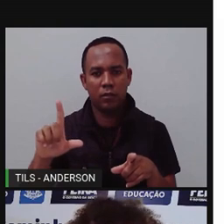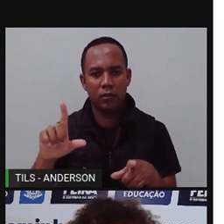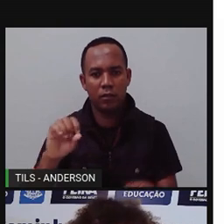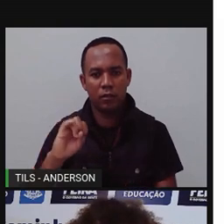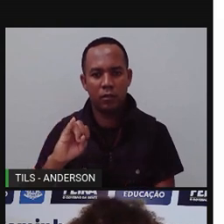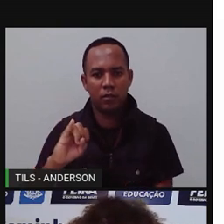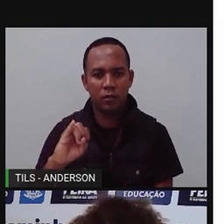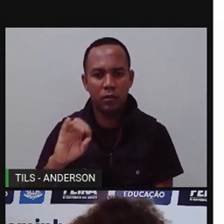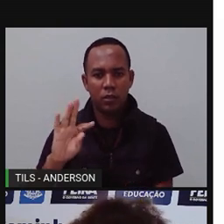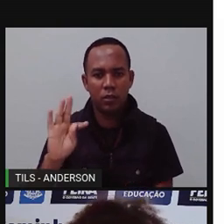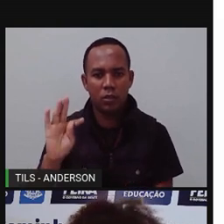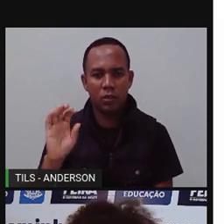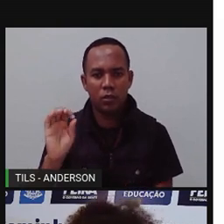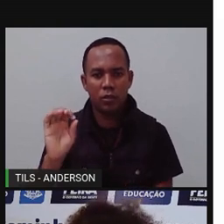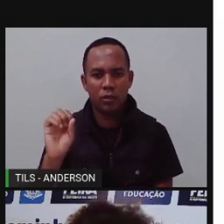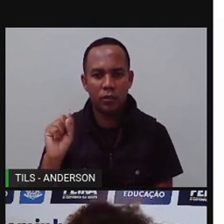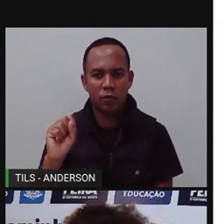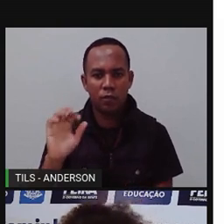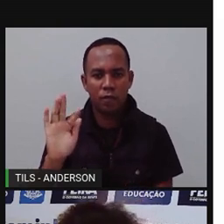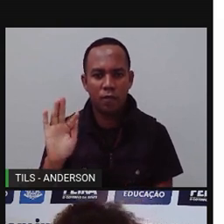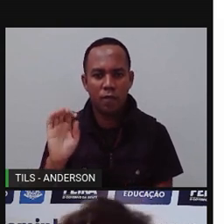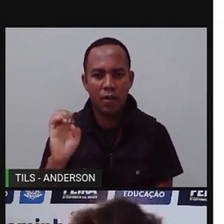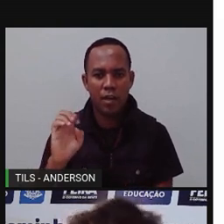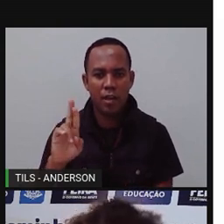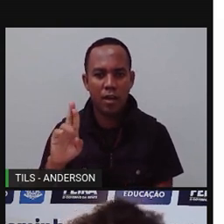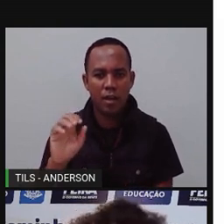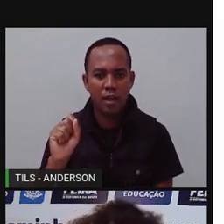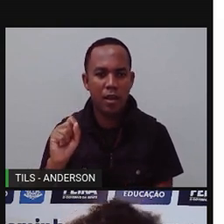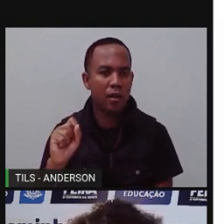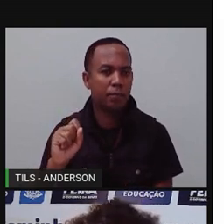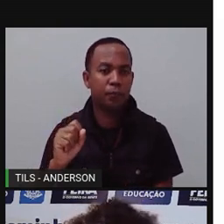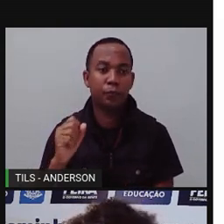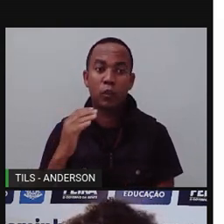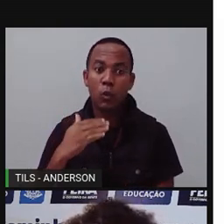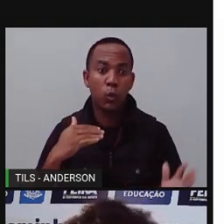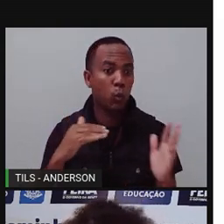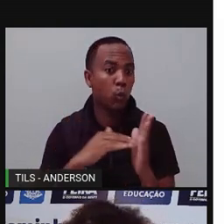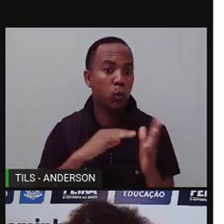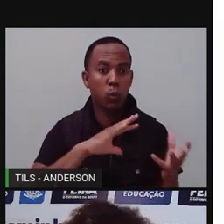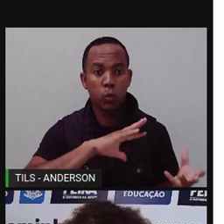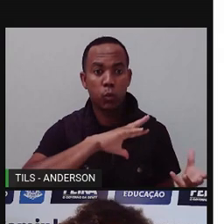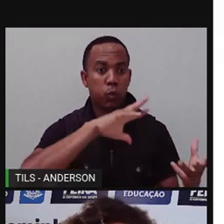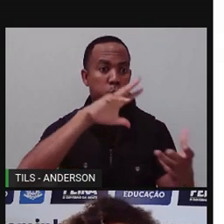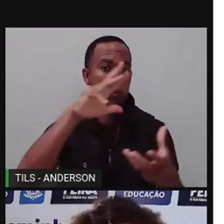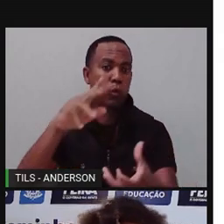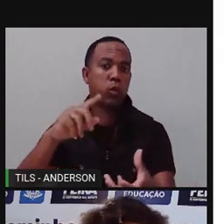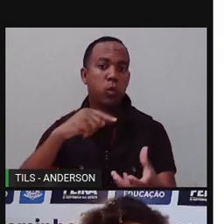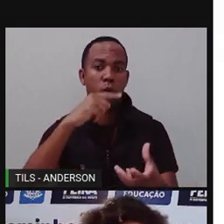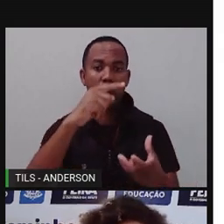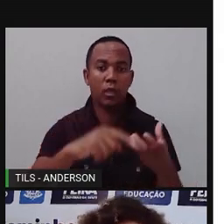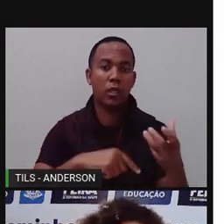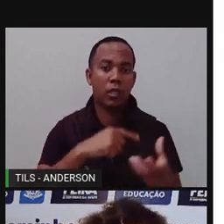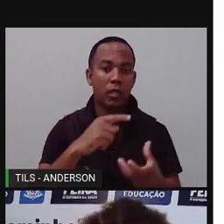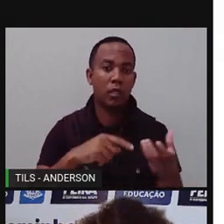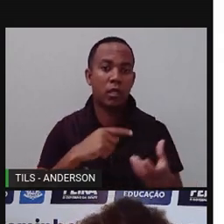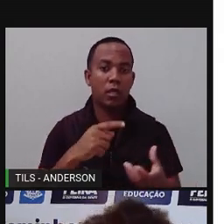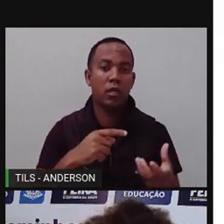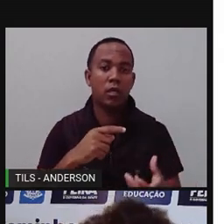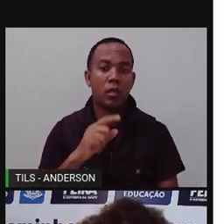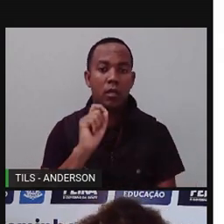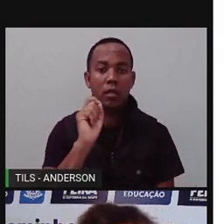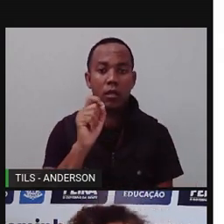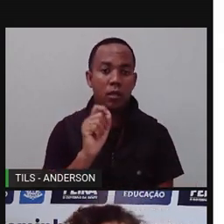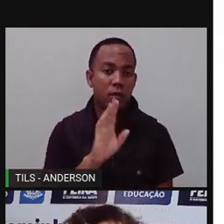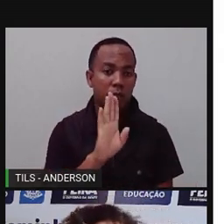o maior ecossistema, tá? Ou seja, o planeta inteiro já é um ecossistema. E aí, ele é subdividido em outros